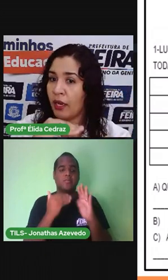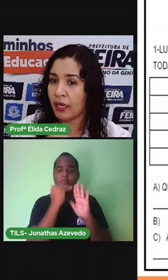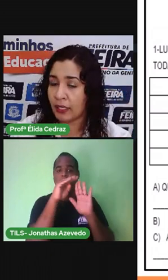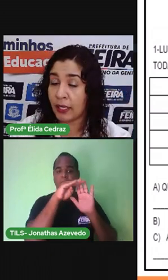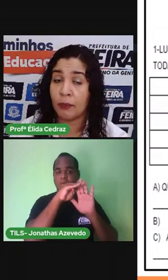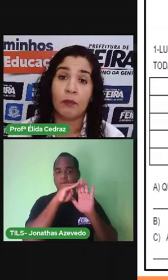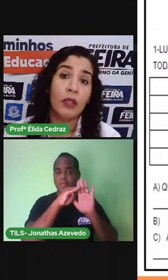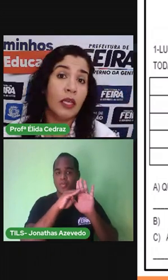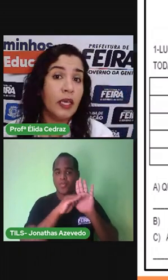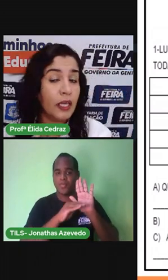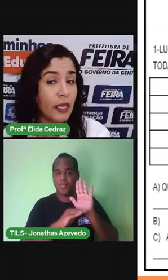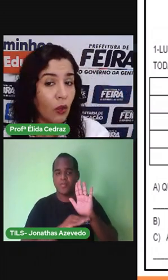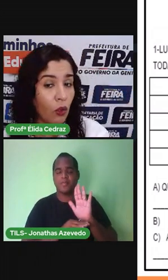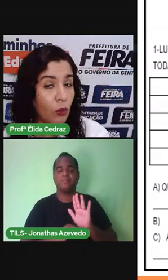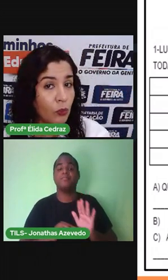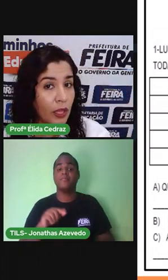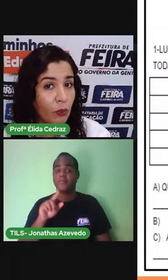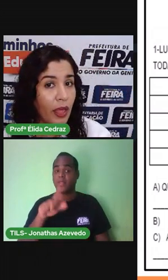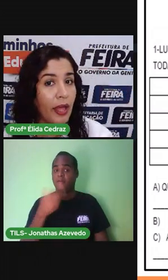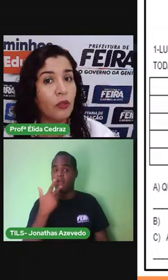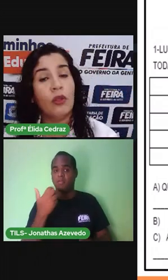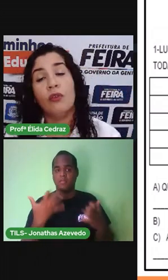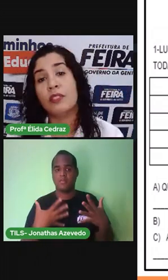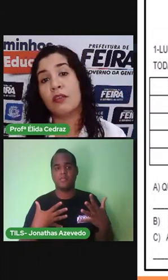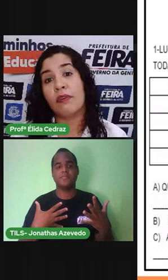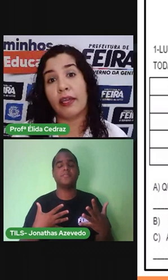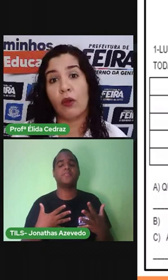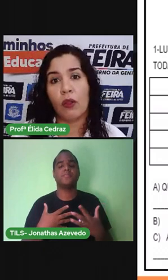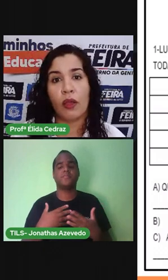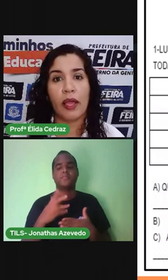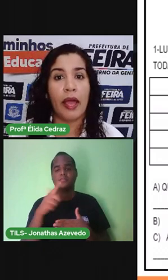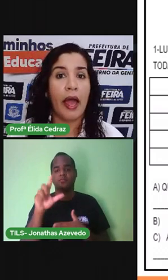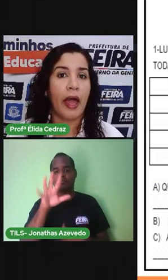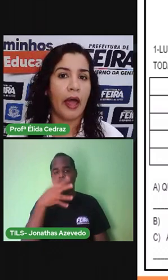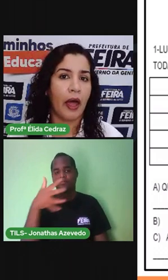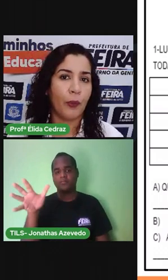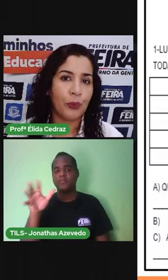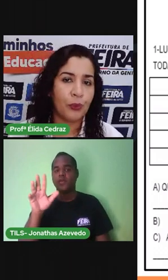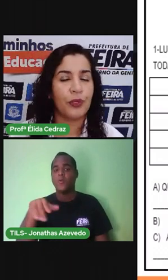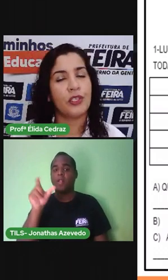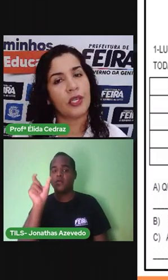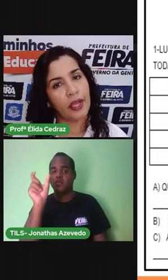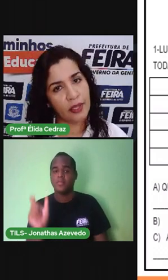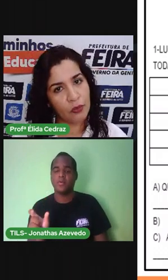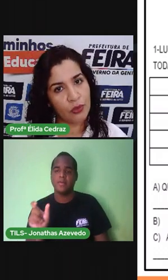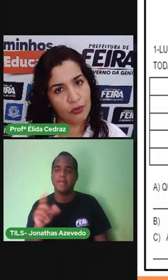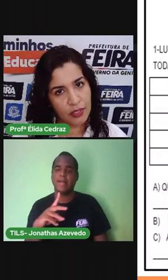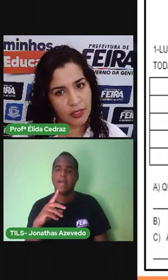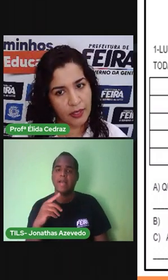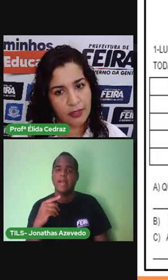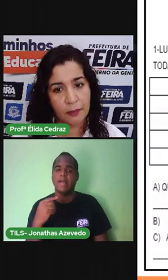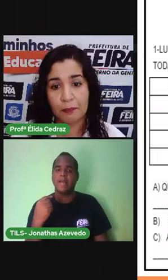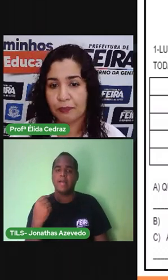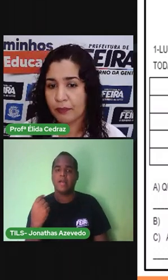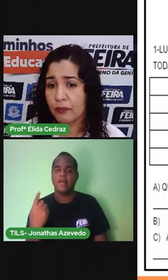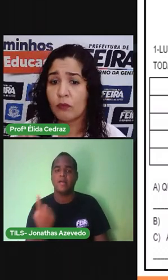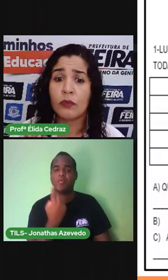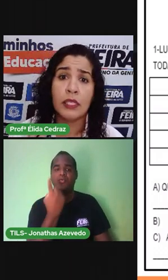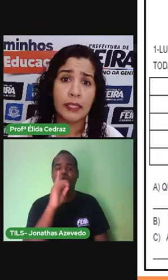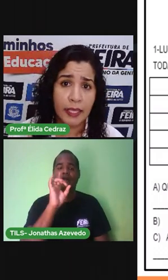Por linha E na coluna ao lado Você vai colocar A altura de cada um de vocês